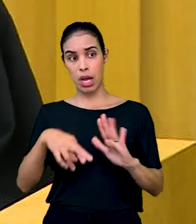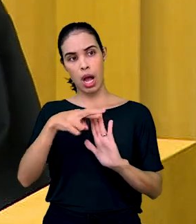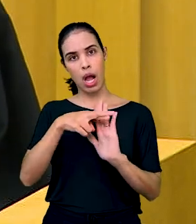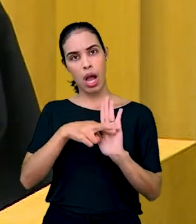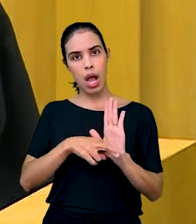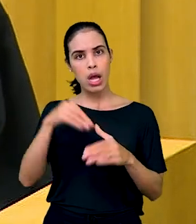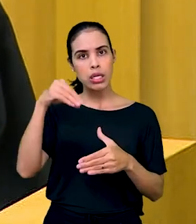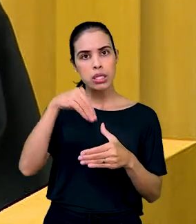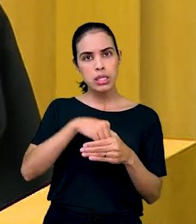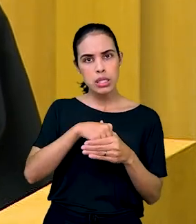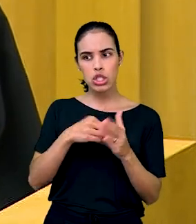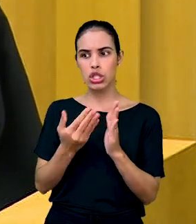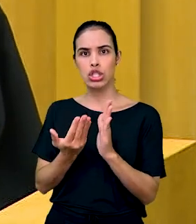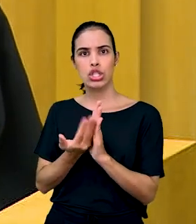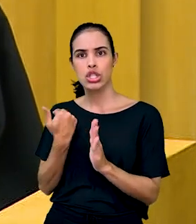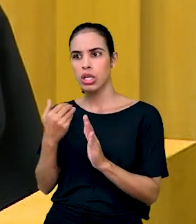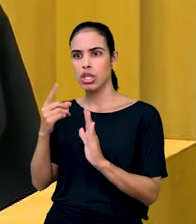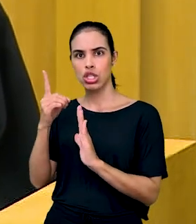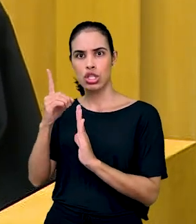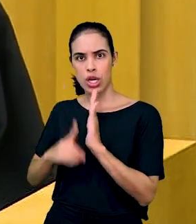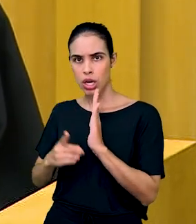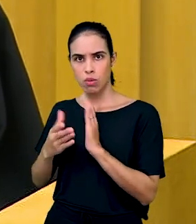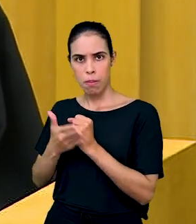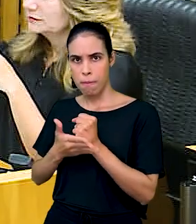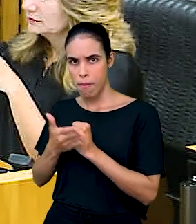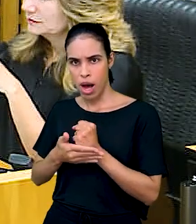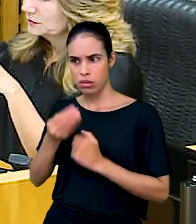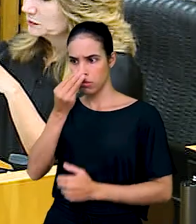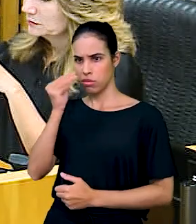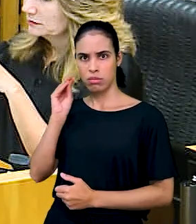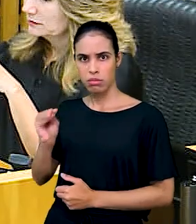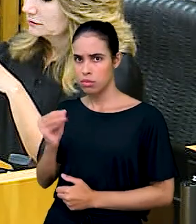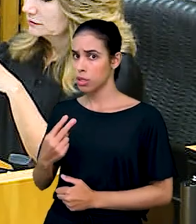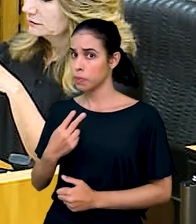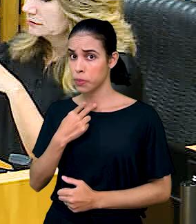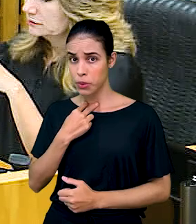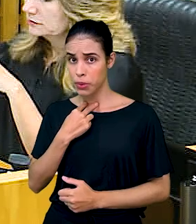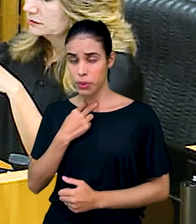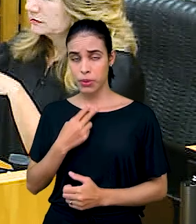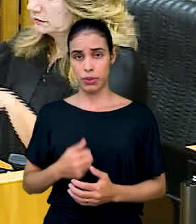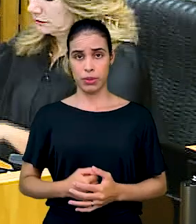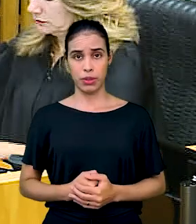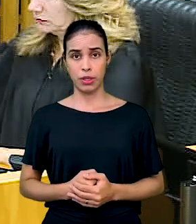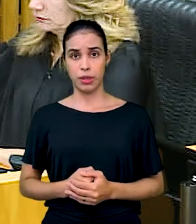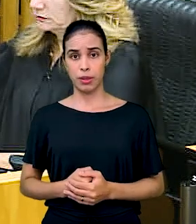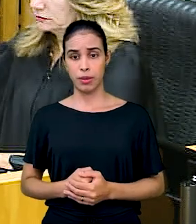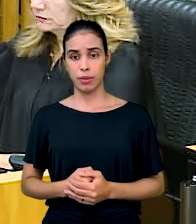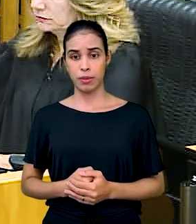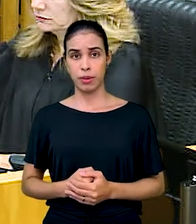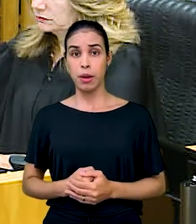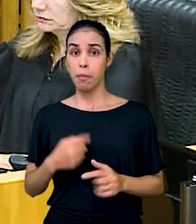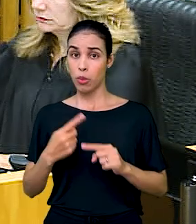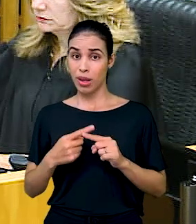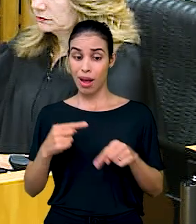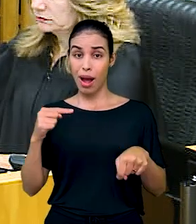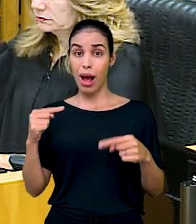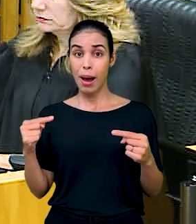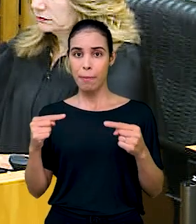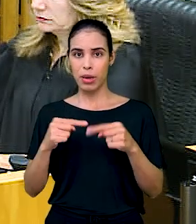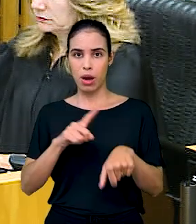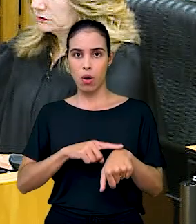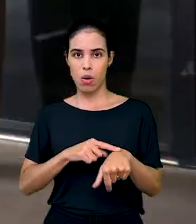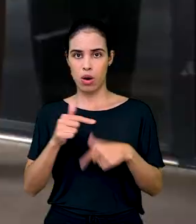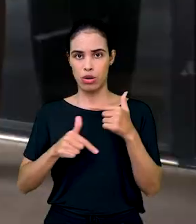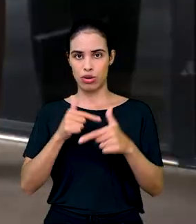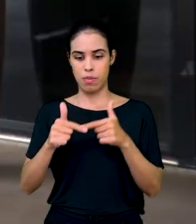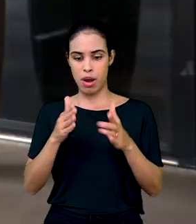coletiva não pode enfraquecer preceitos básicos e ignorar direito fundamental trabalhista de limitação e controle de